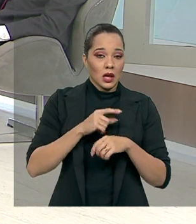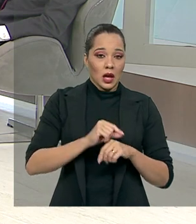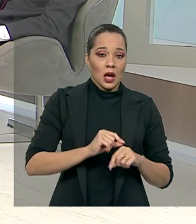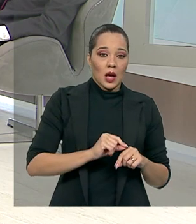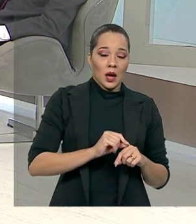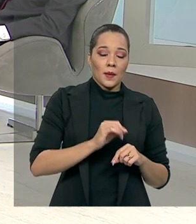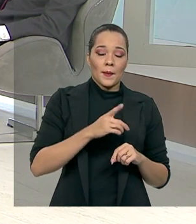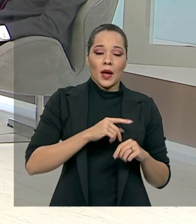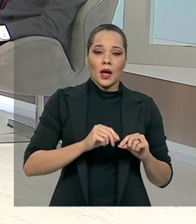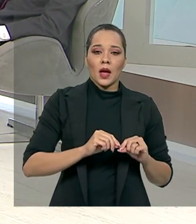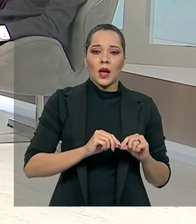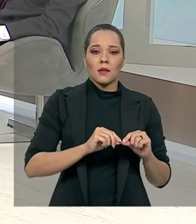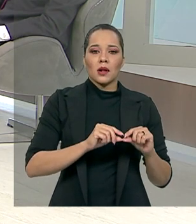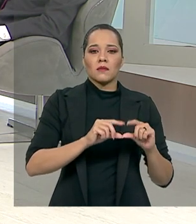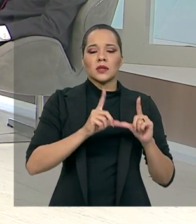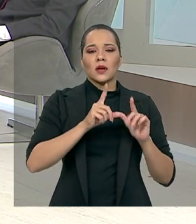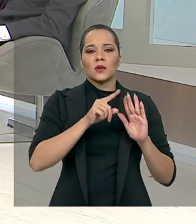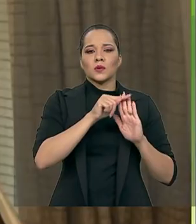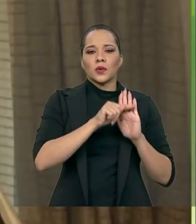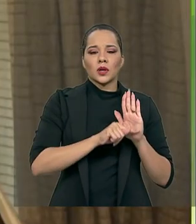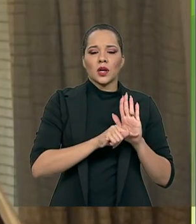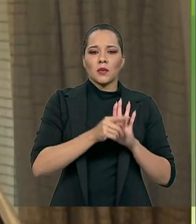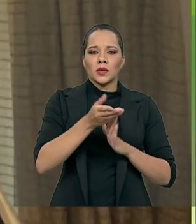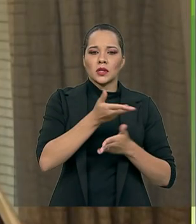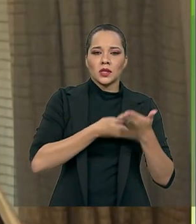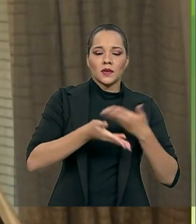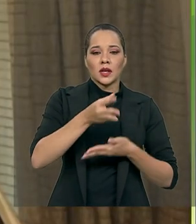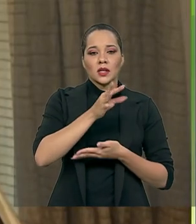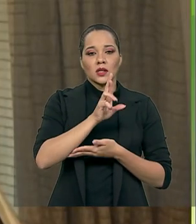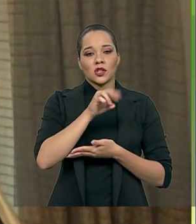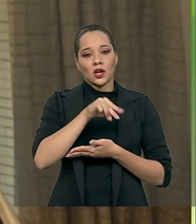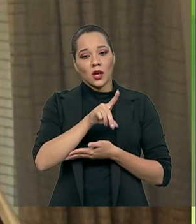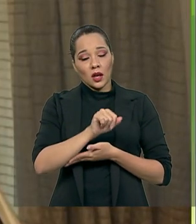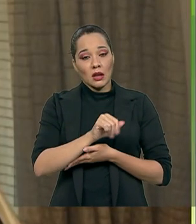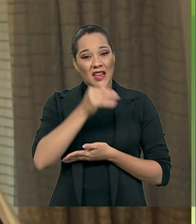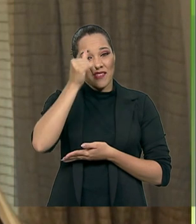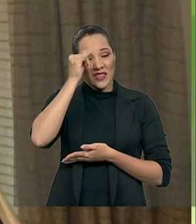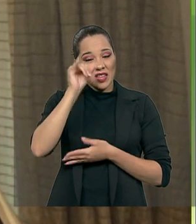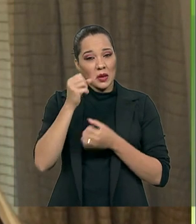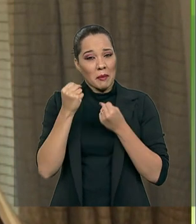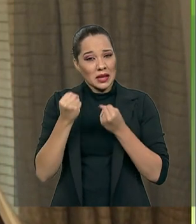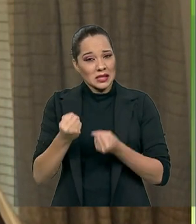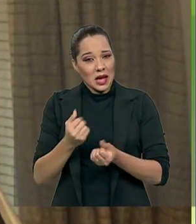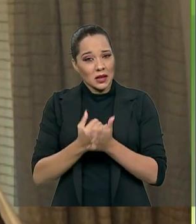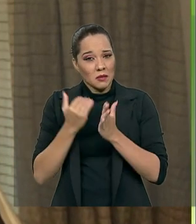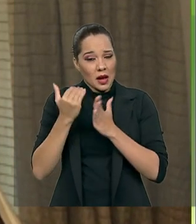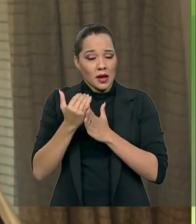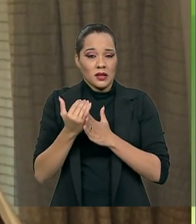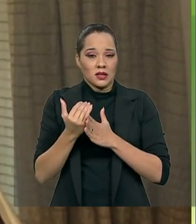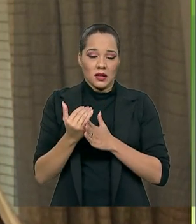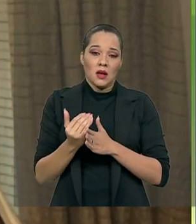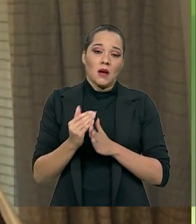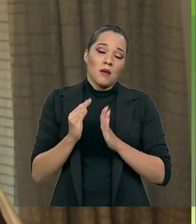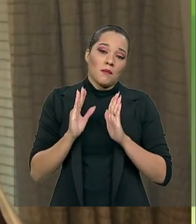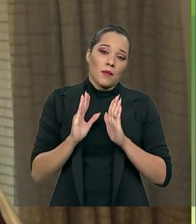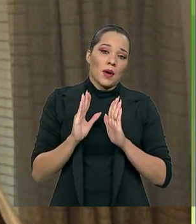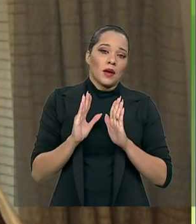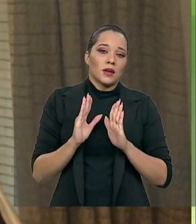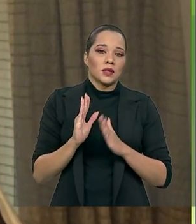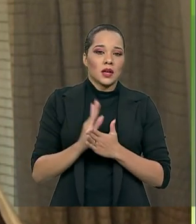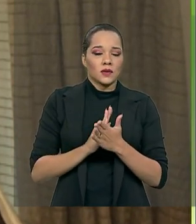dos programas de transferência de renda, não incrementando a carga tributária, mas quem sabe